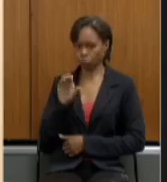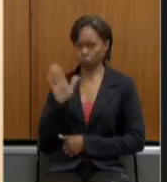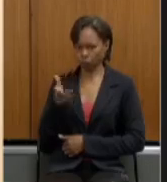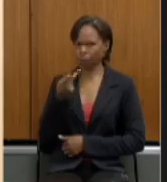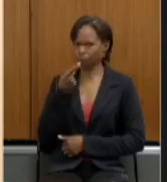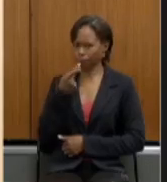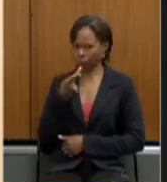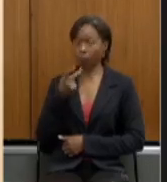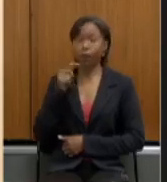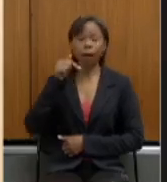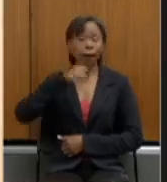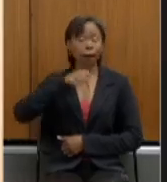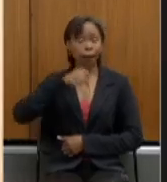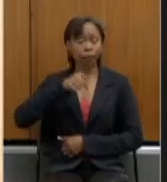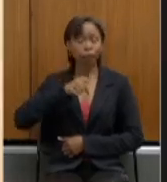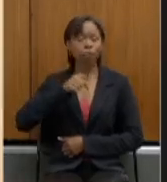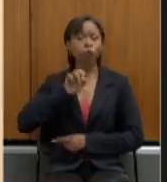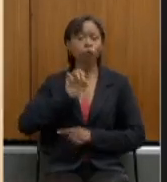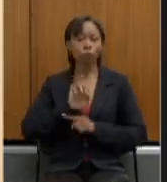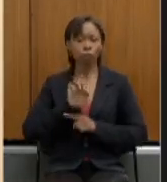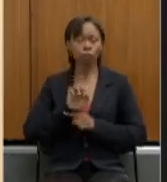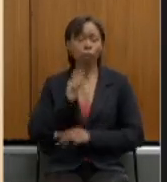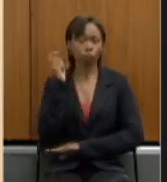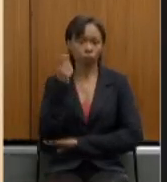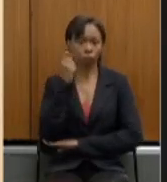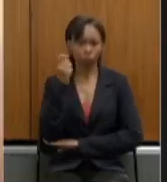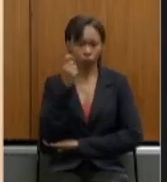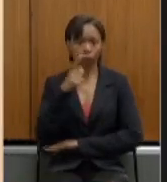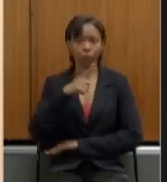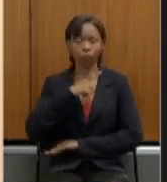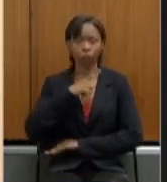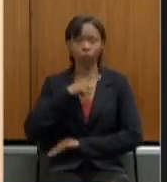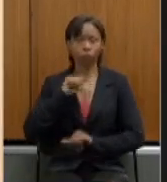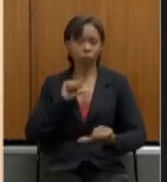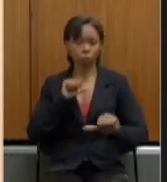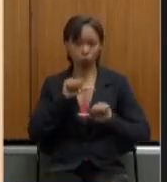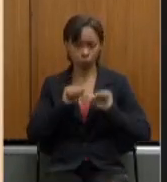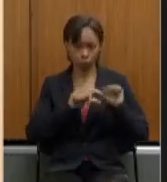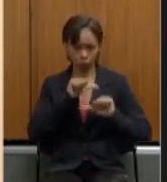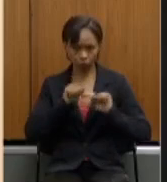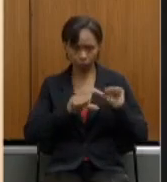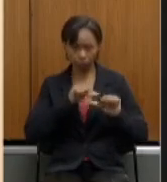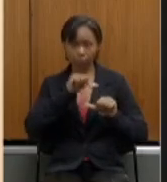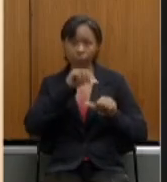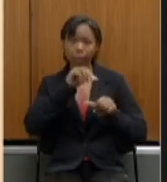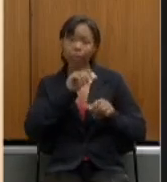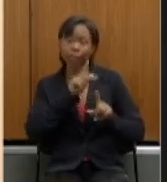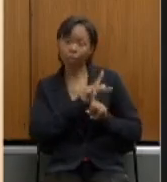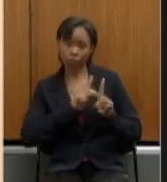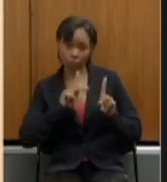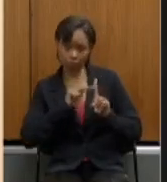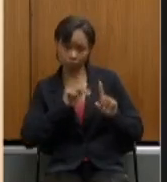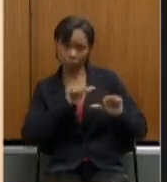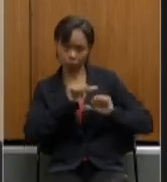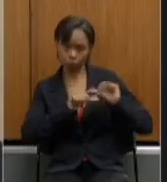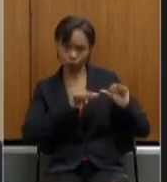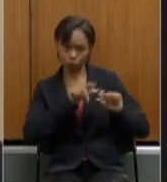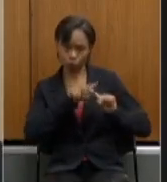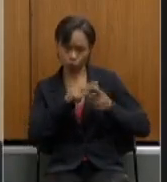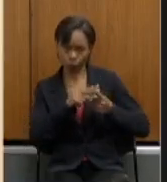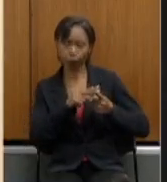do Sul uma alteração na reforma da previdência que foi composta